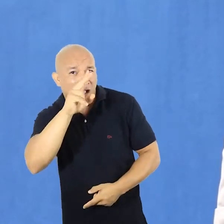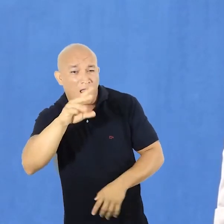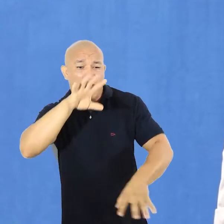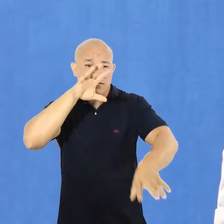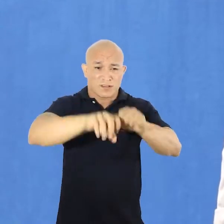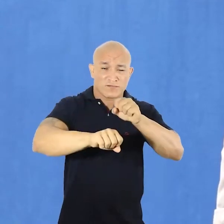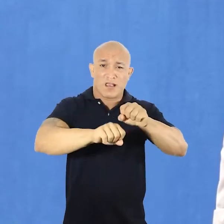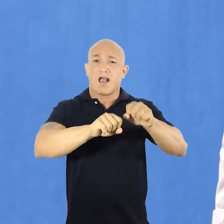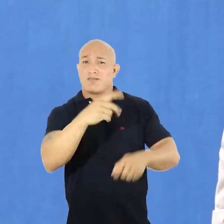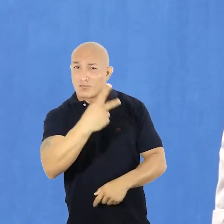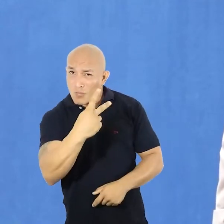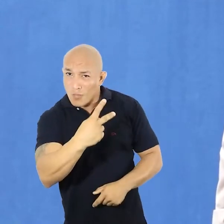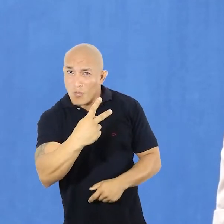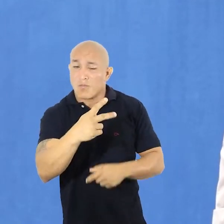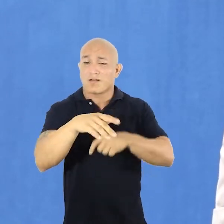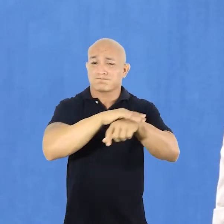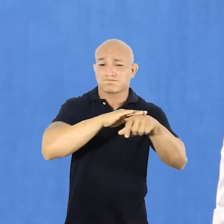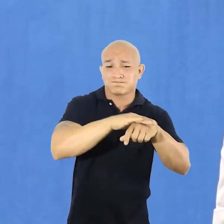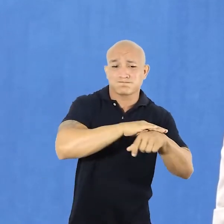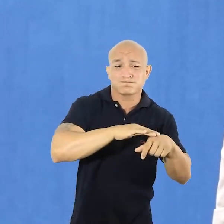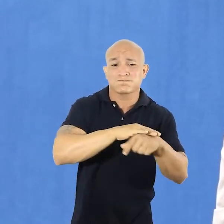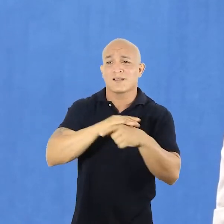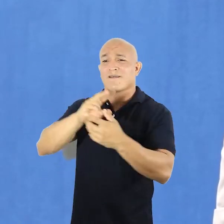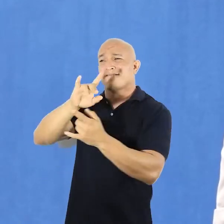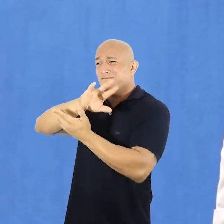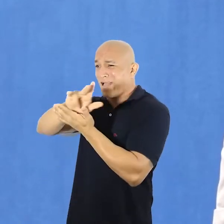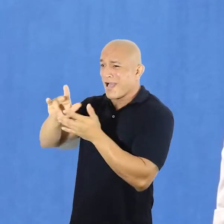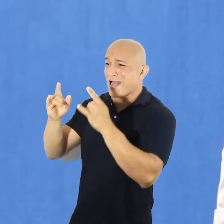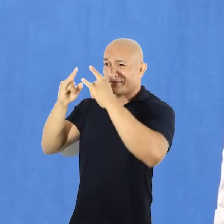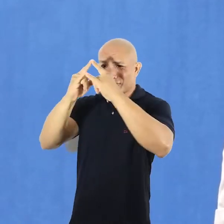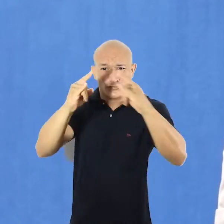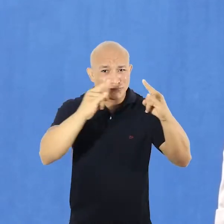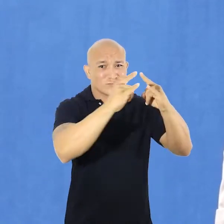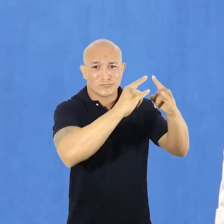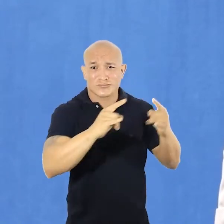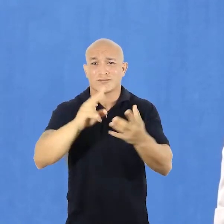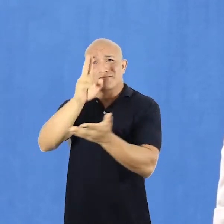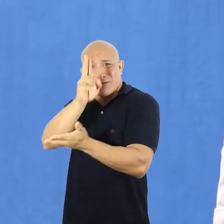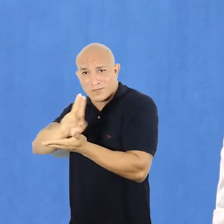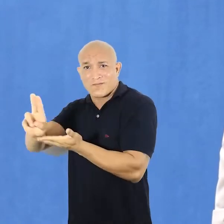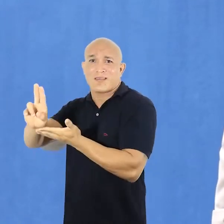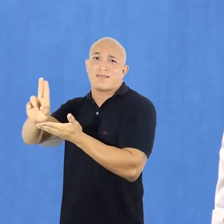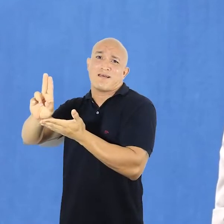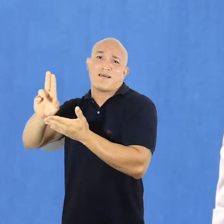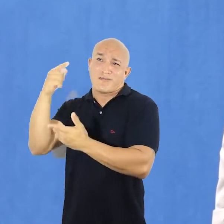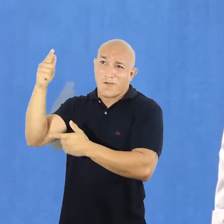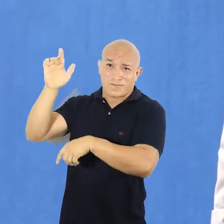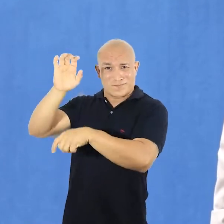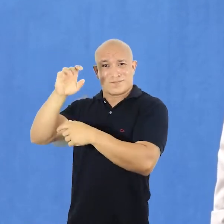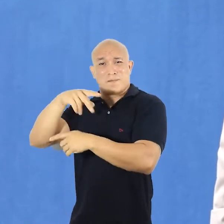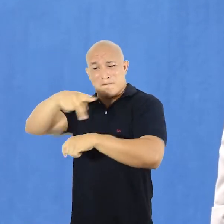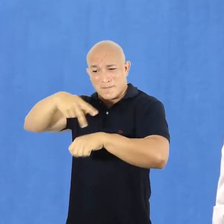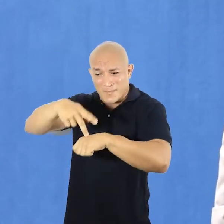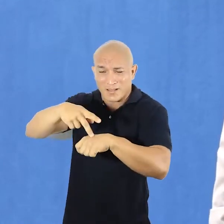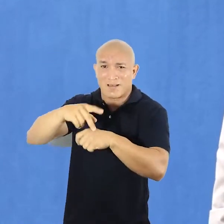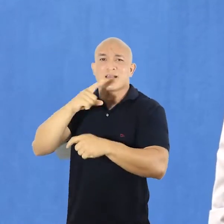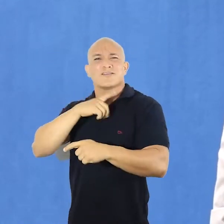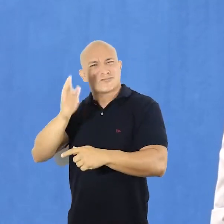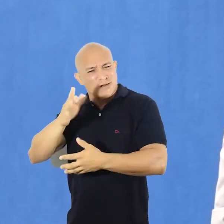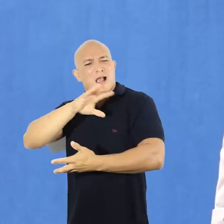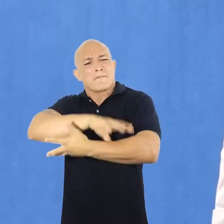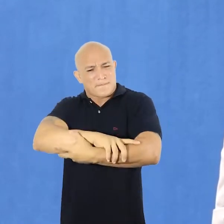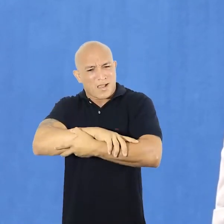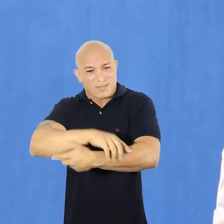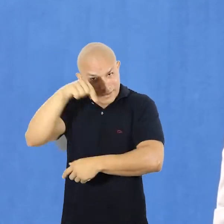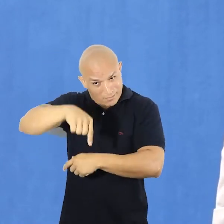potencialidades de dupla certificação, diálogo interinstitucional com universidades estrangeiras, para além daquelas que nós já temos